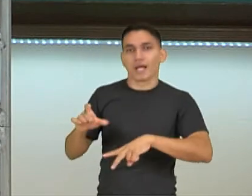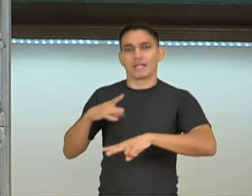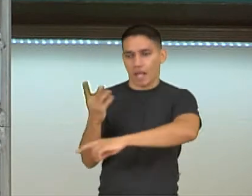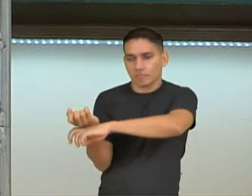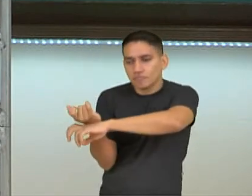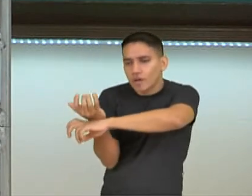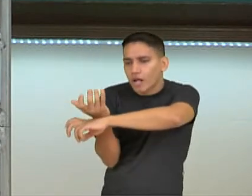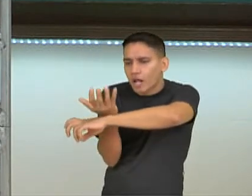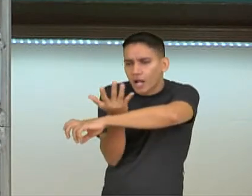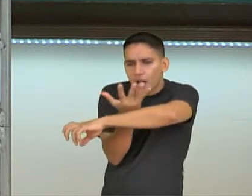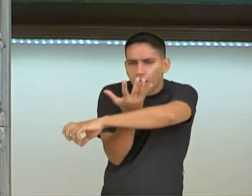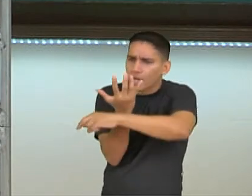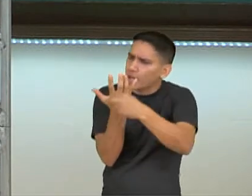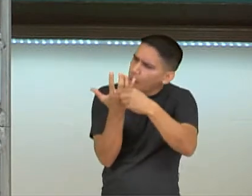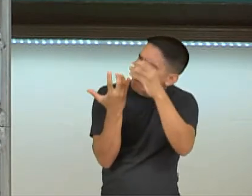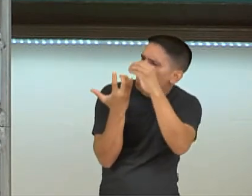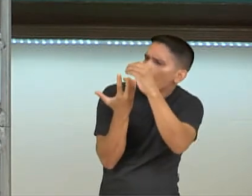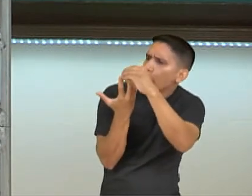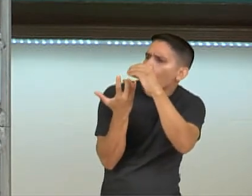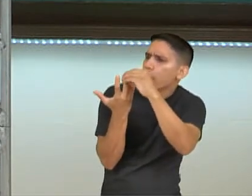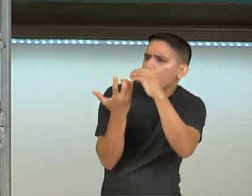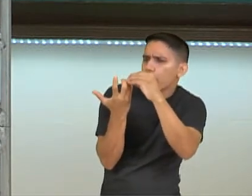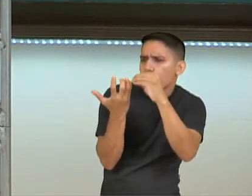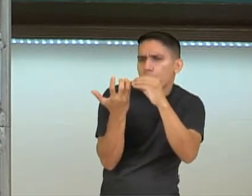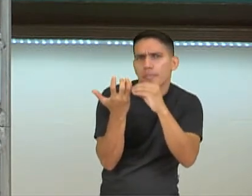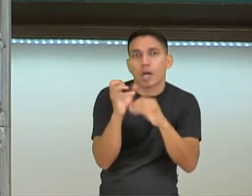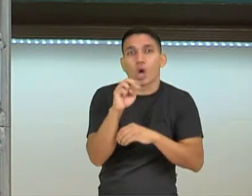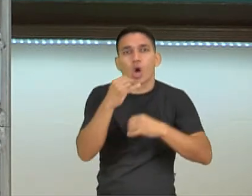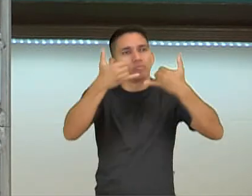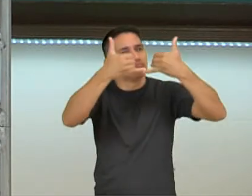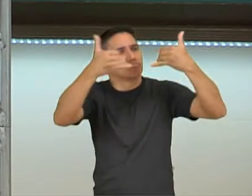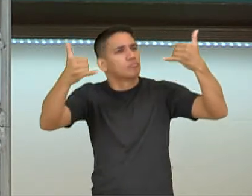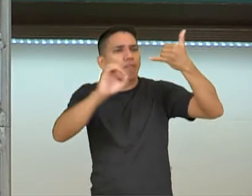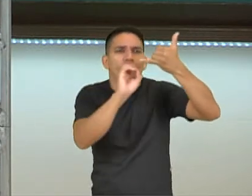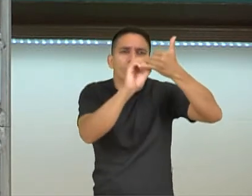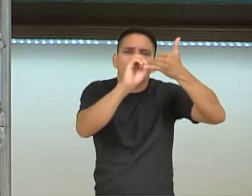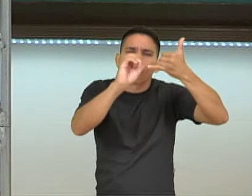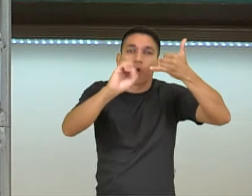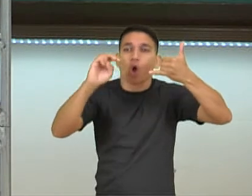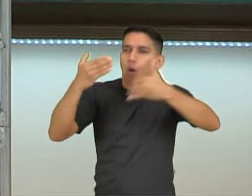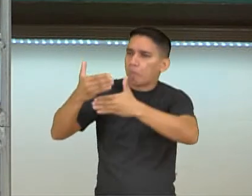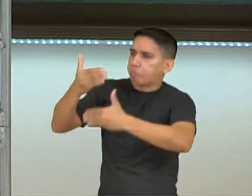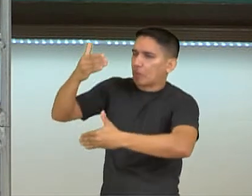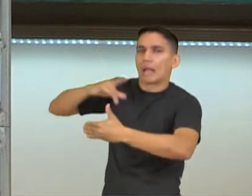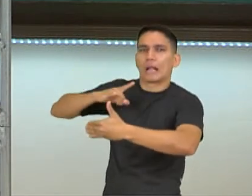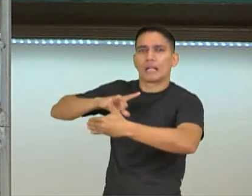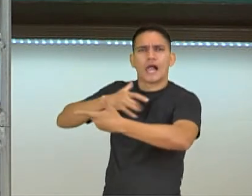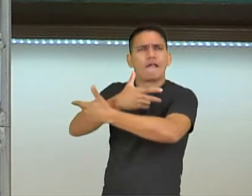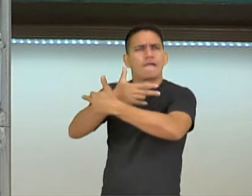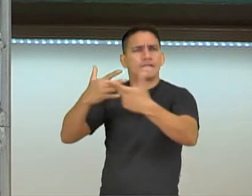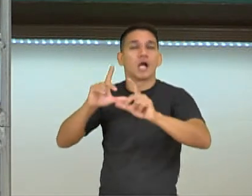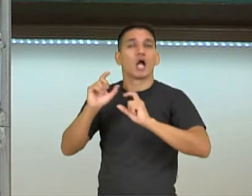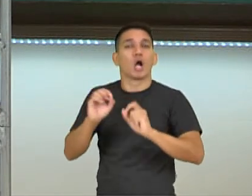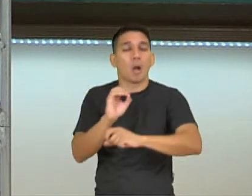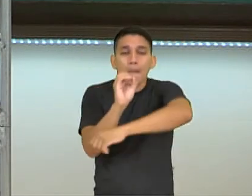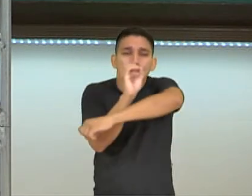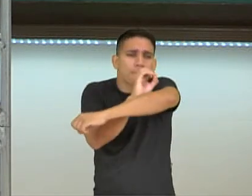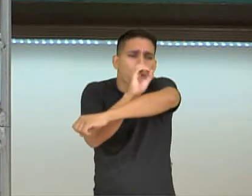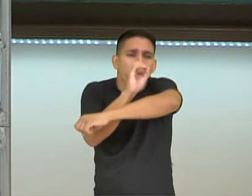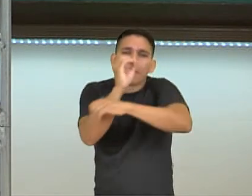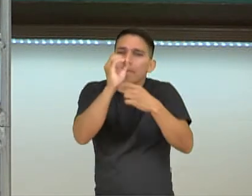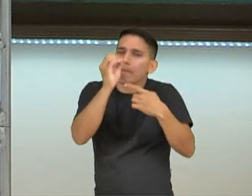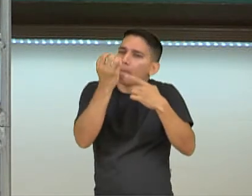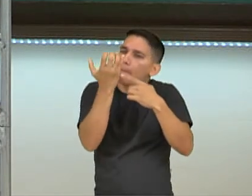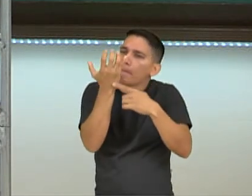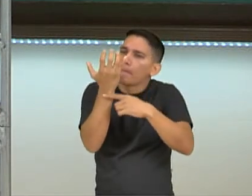você observa que sobre as plantas, sobre varandas, muros, cercas, nós observamos orvalho